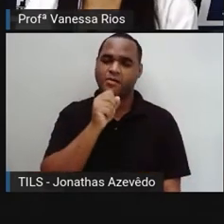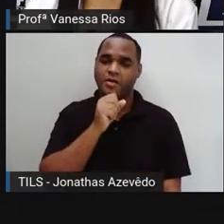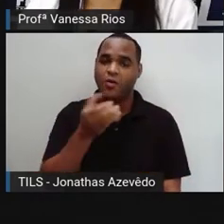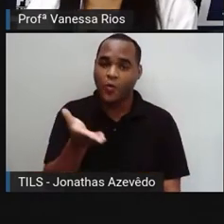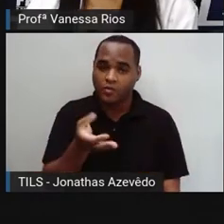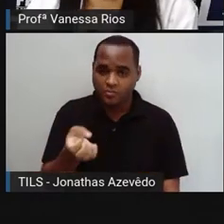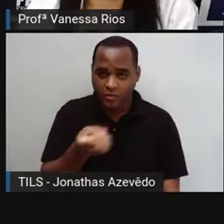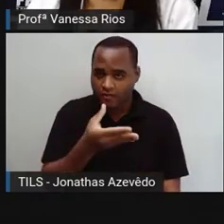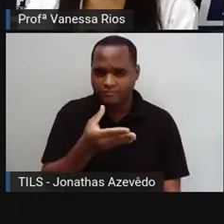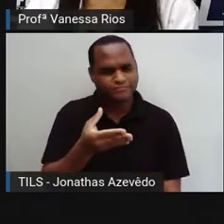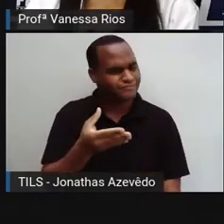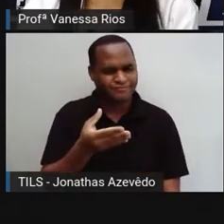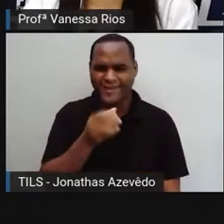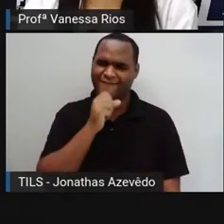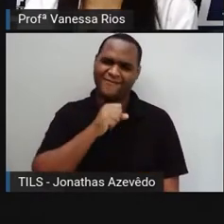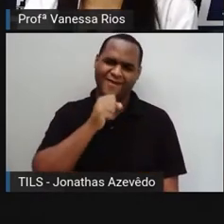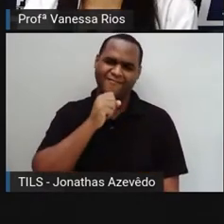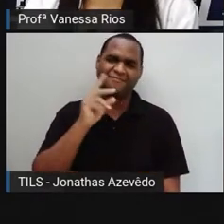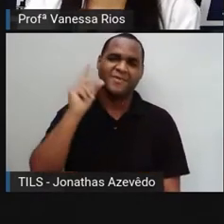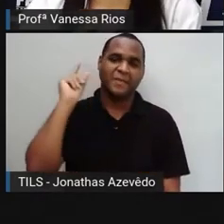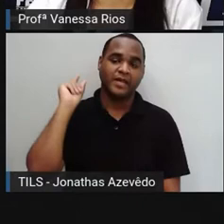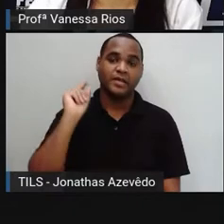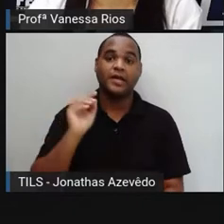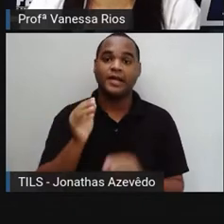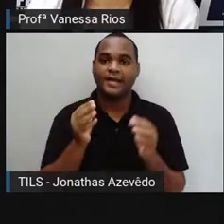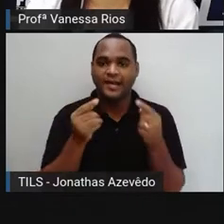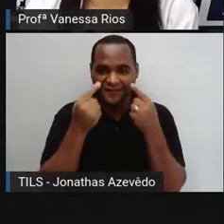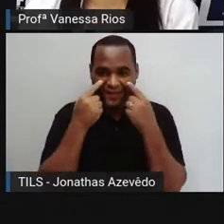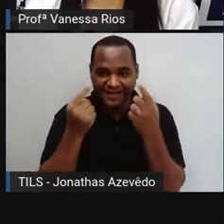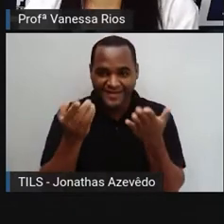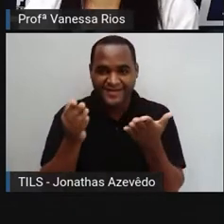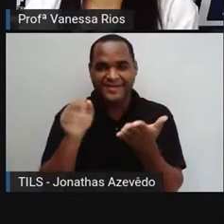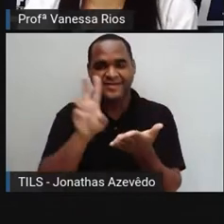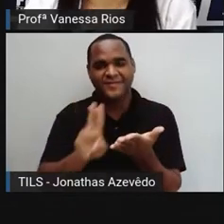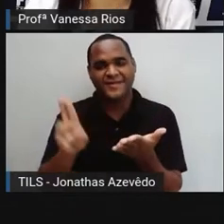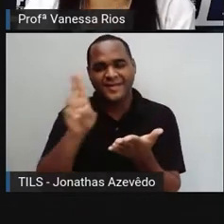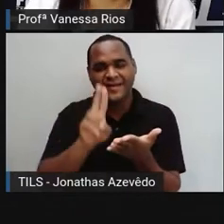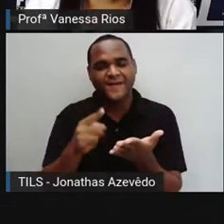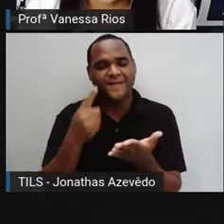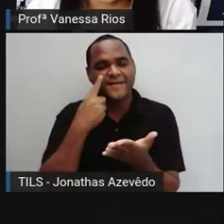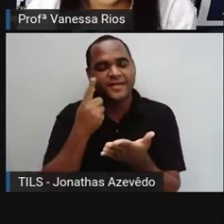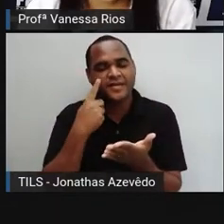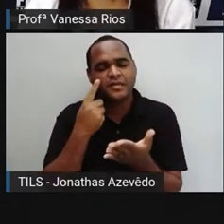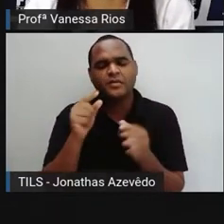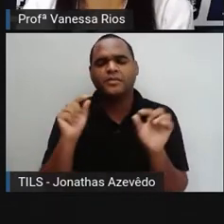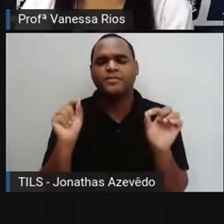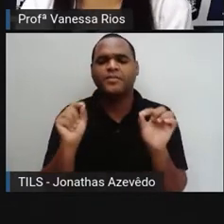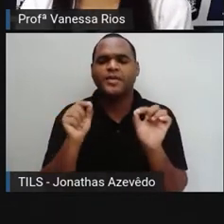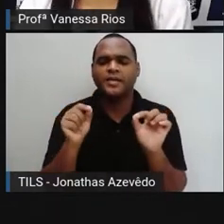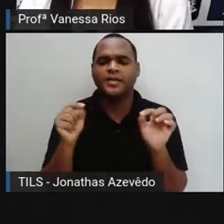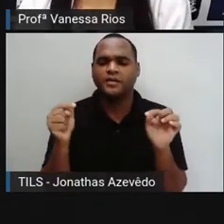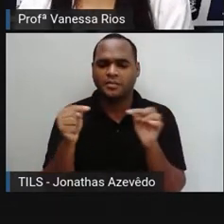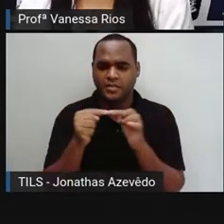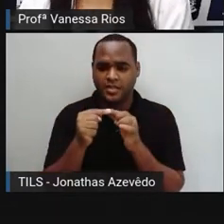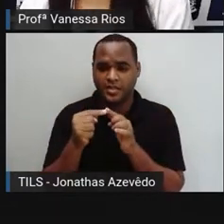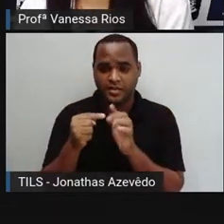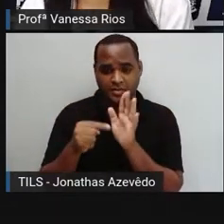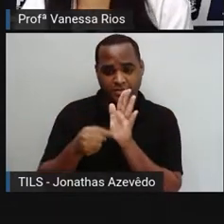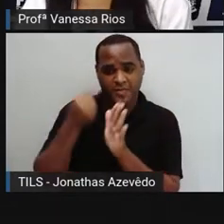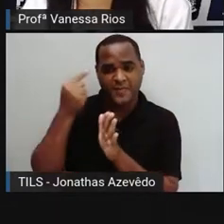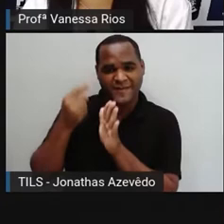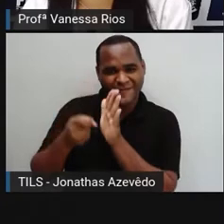fotográfica atual, mas a gente já observa que provavelmente não se trata aí das primeiras